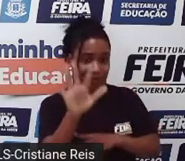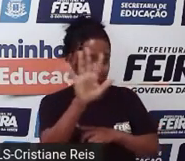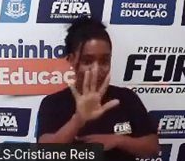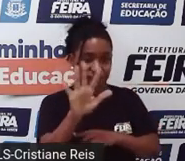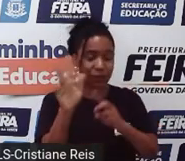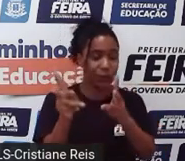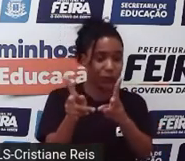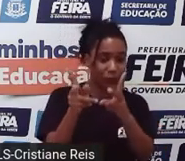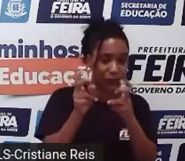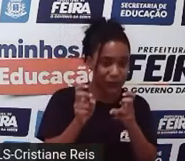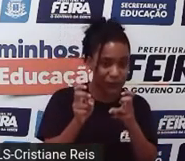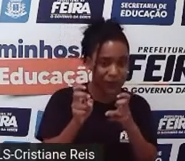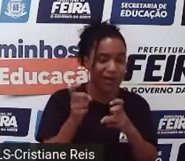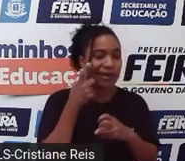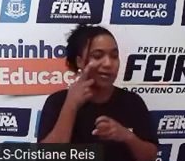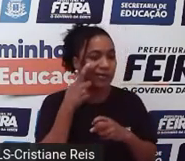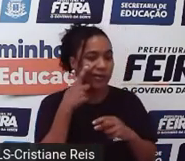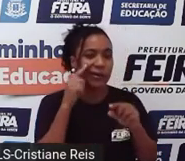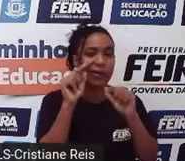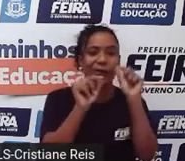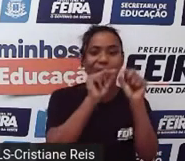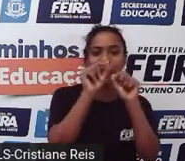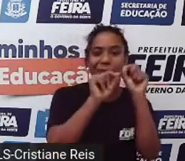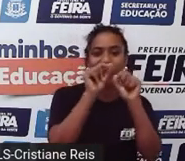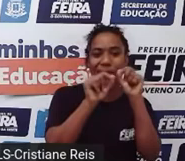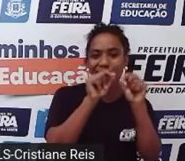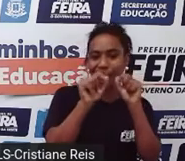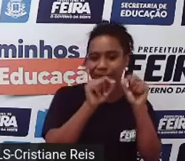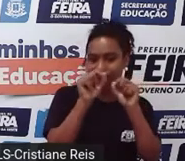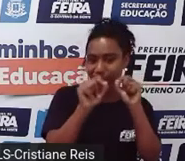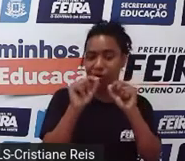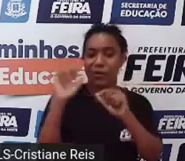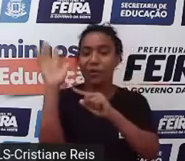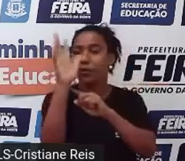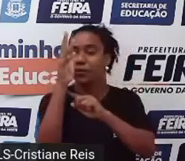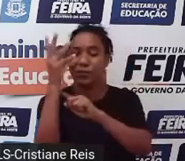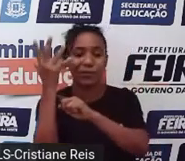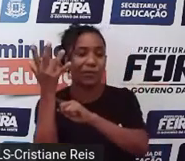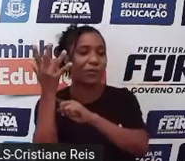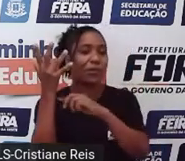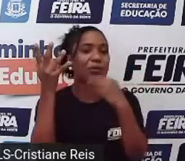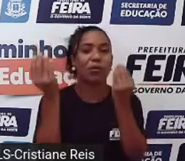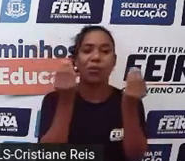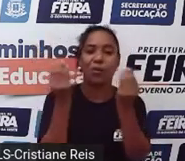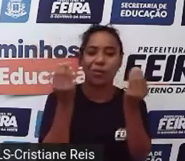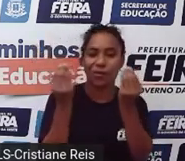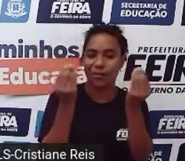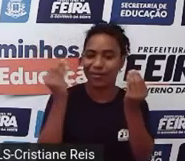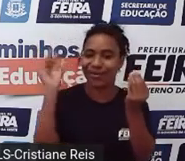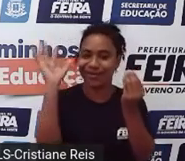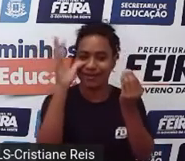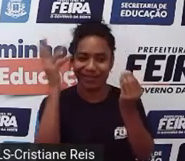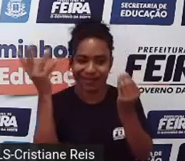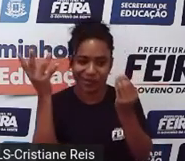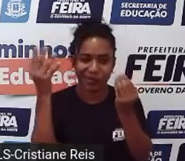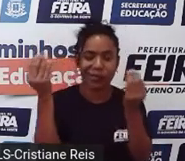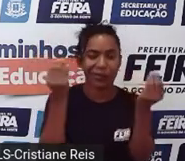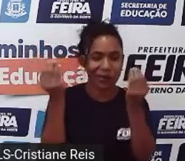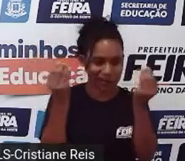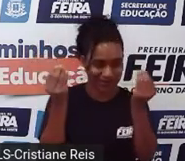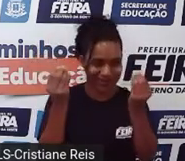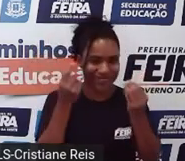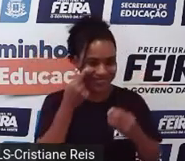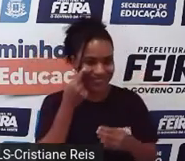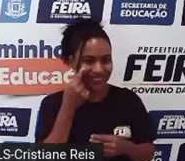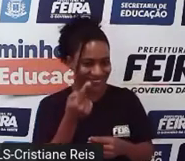dessa leitura, gente vai tentando deduzir o What's the weather like today? Como é que está o tempo hoje? Ok?